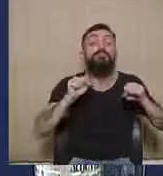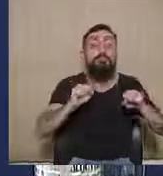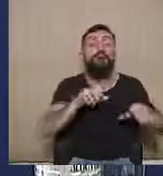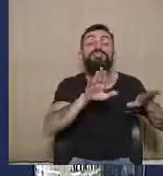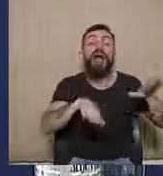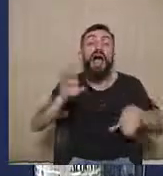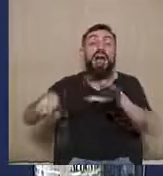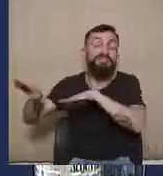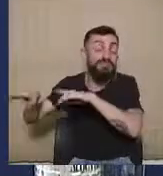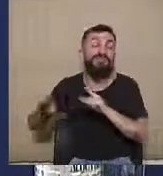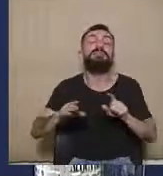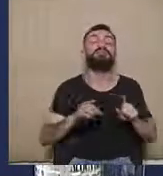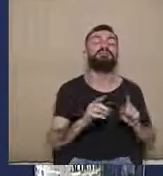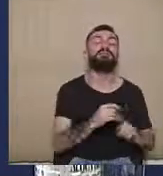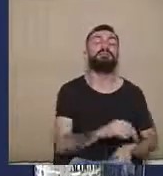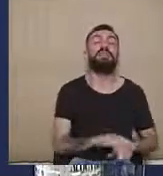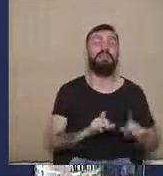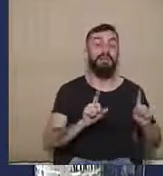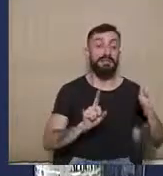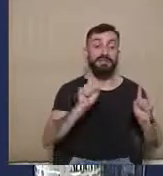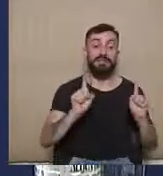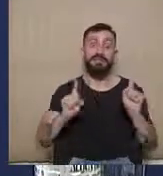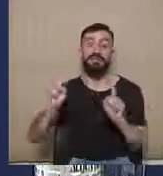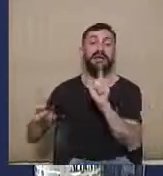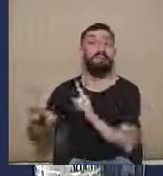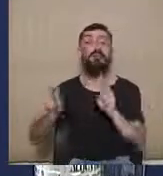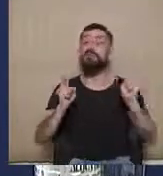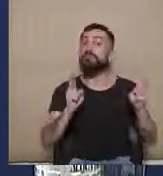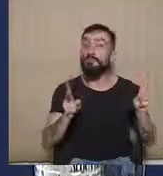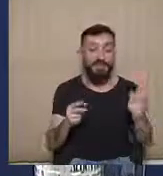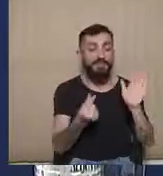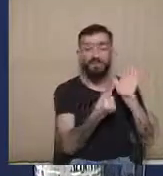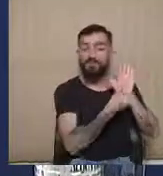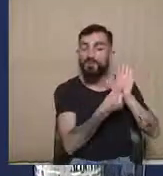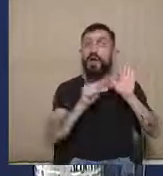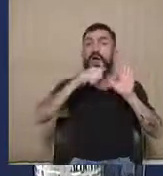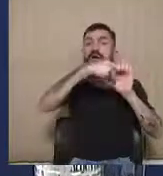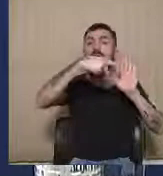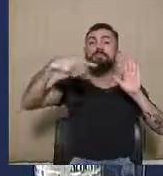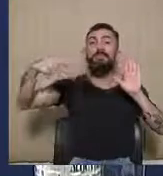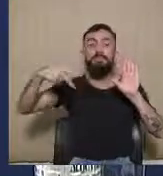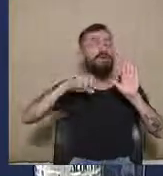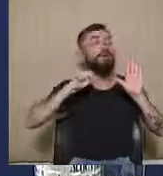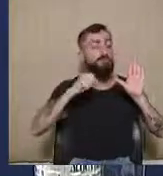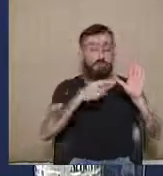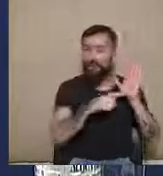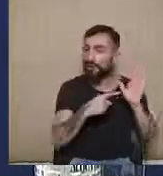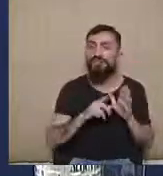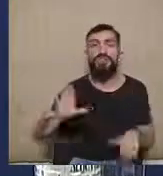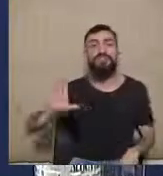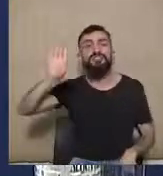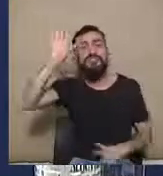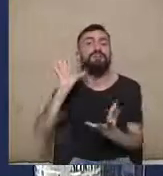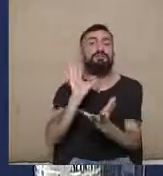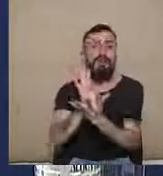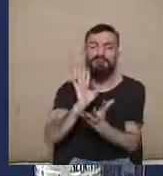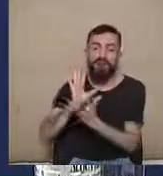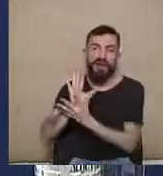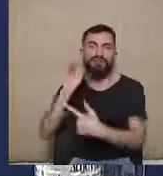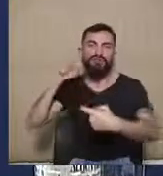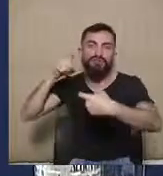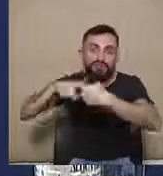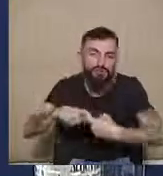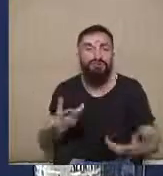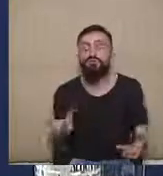inclusive por meios eletrônicos, por aplicativos de mensagem. Isso vai valer para candidatos, partidos, coligações, federações,